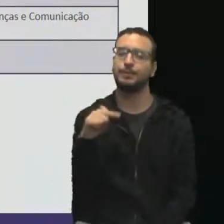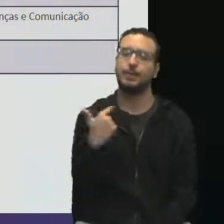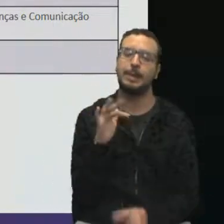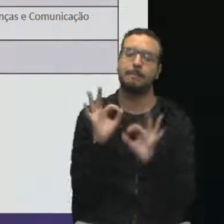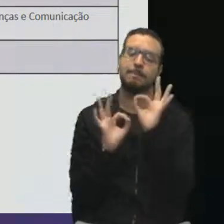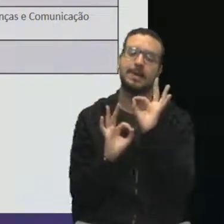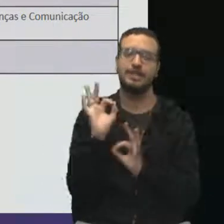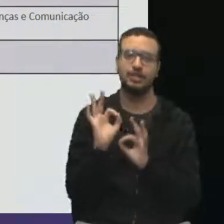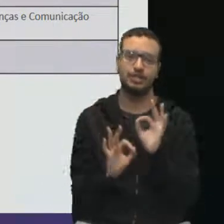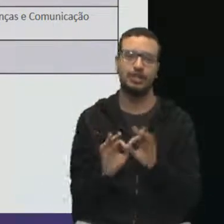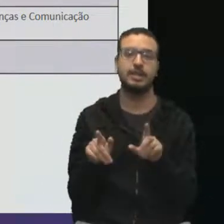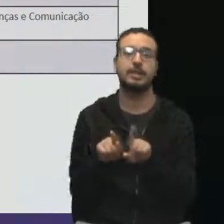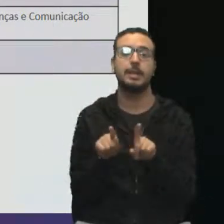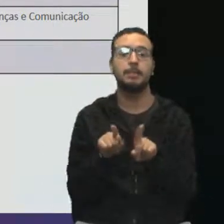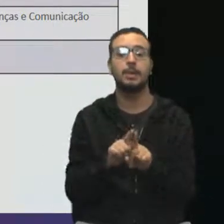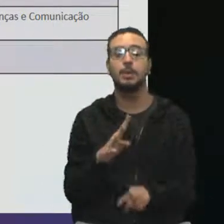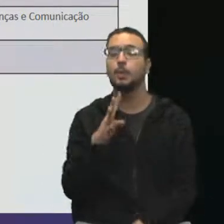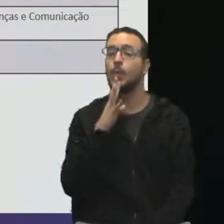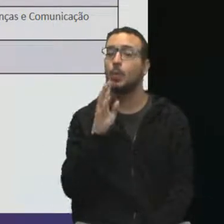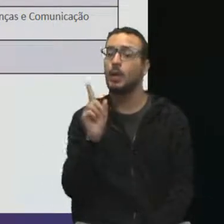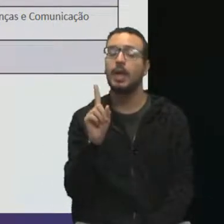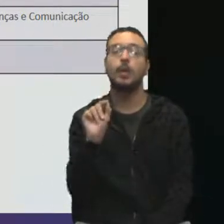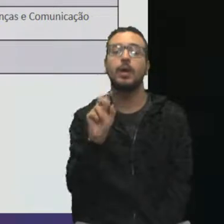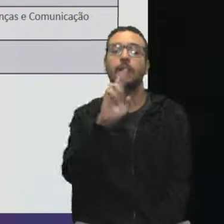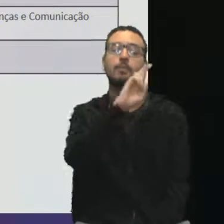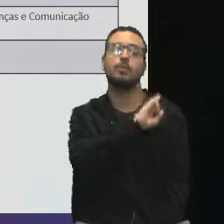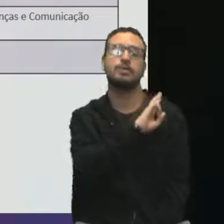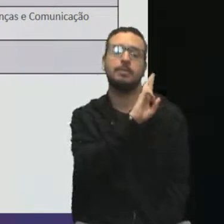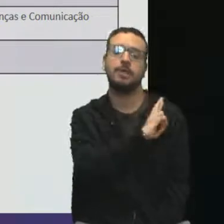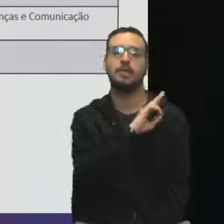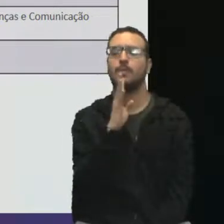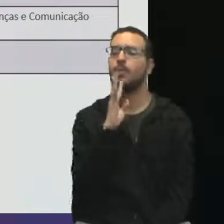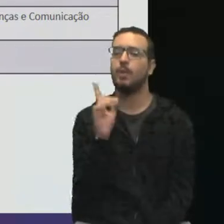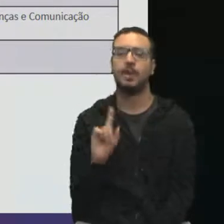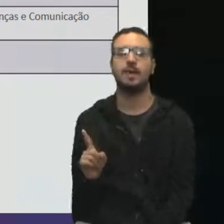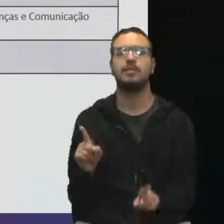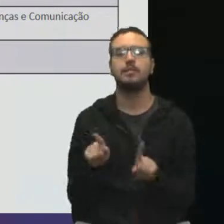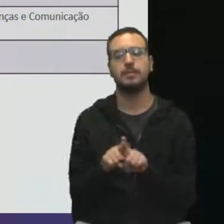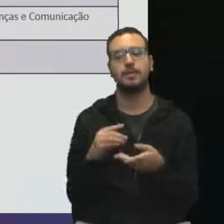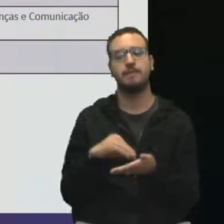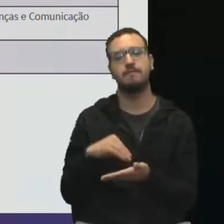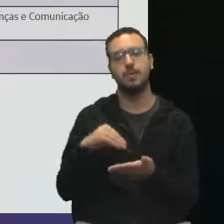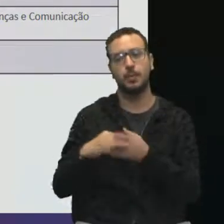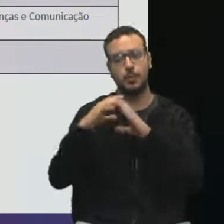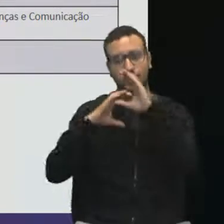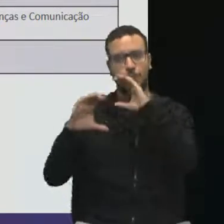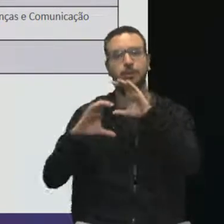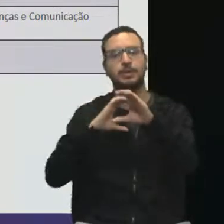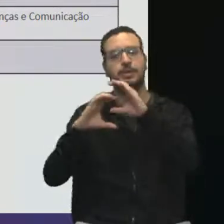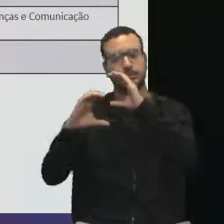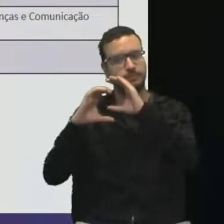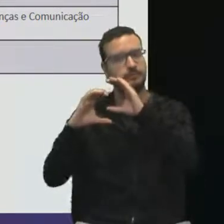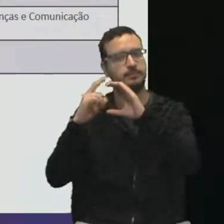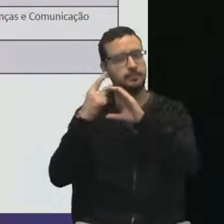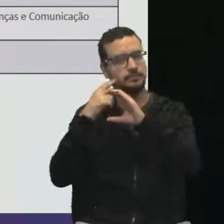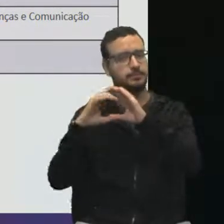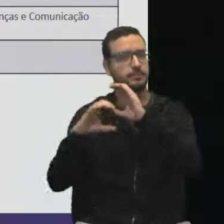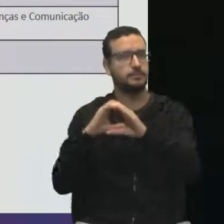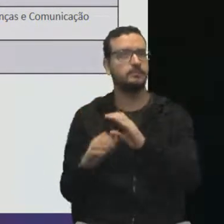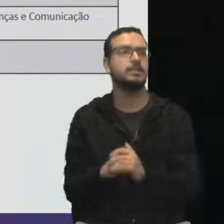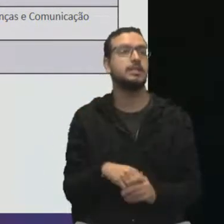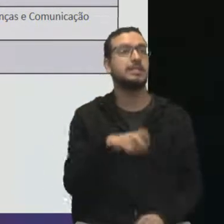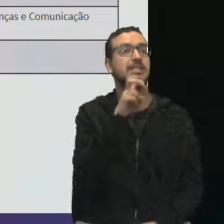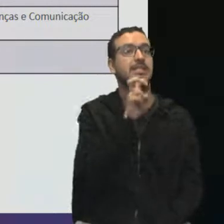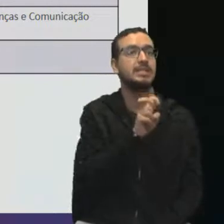Porque as pessoas não conhecem os seus papéis e por falta de comunicação. Problema número cinco. Falta de